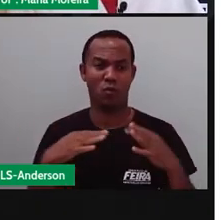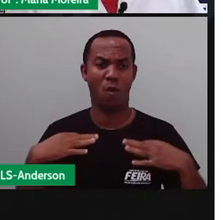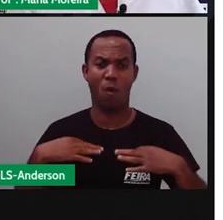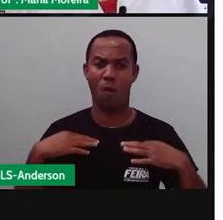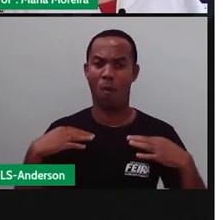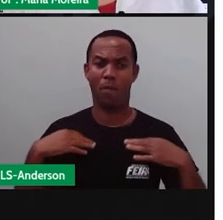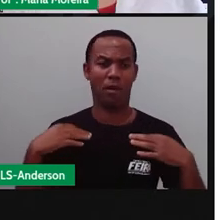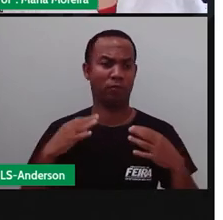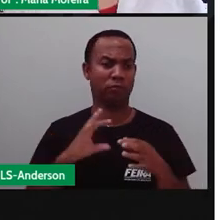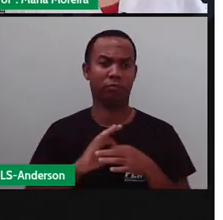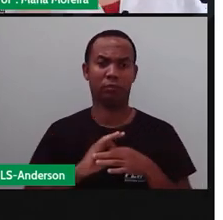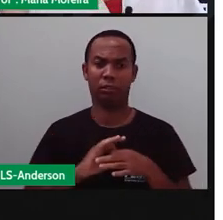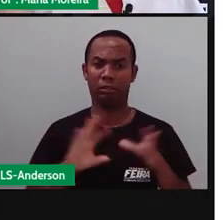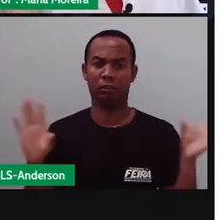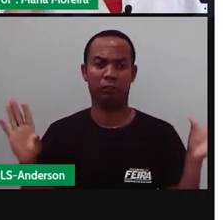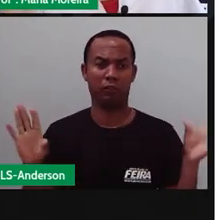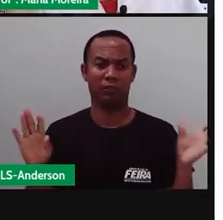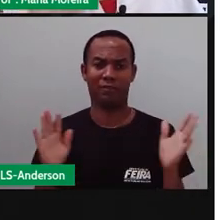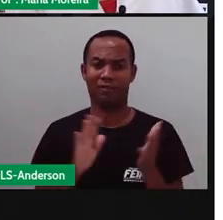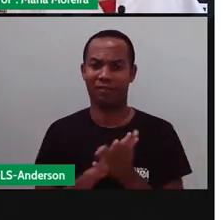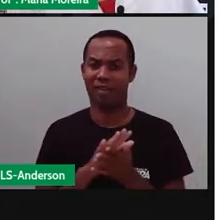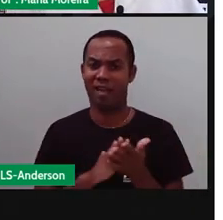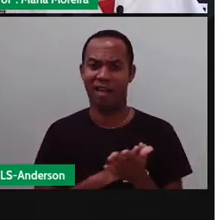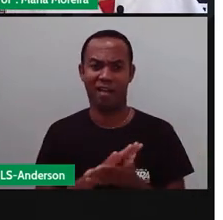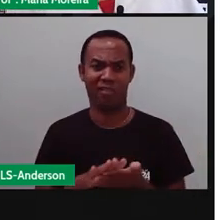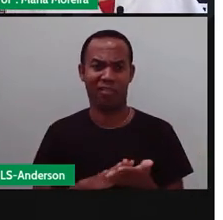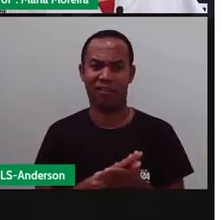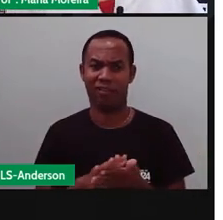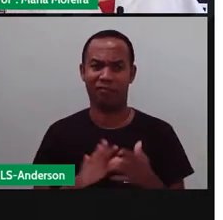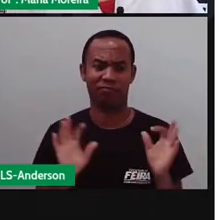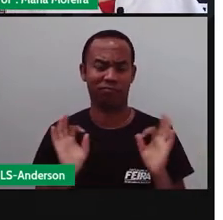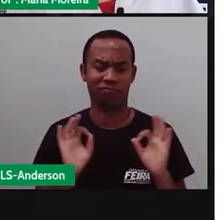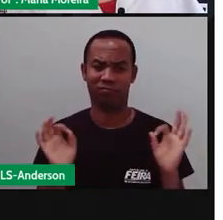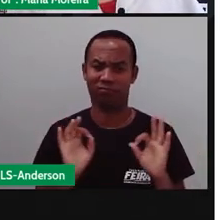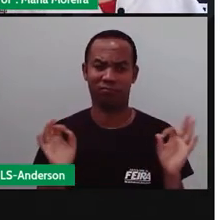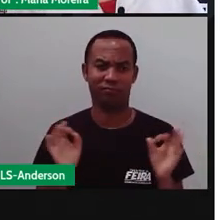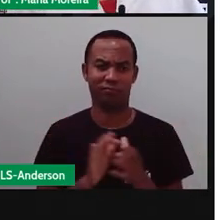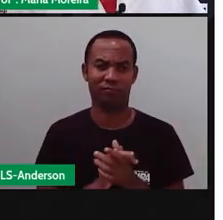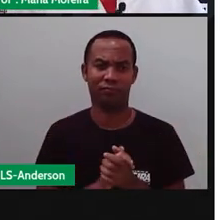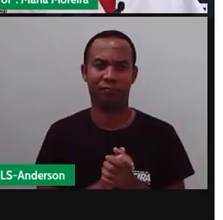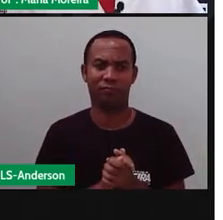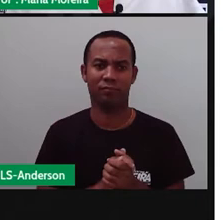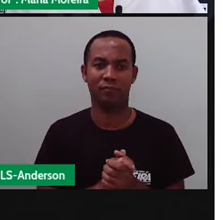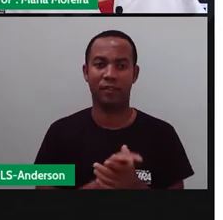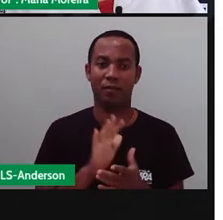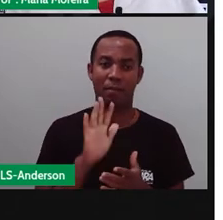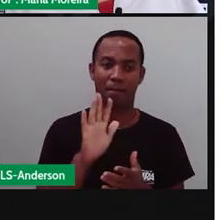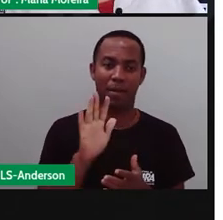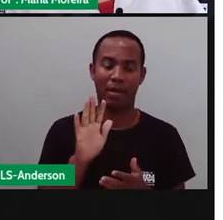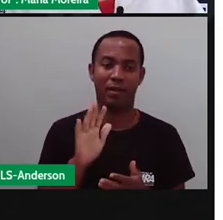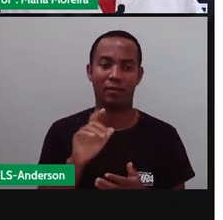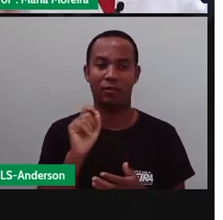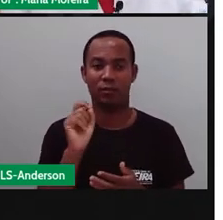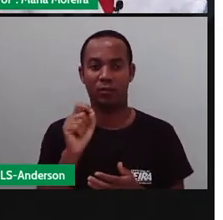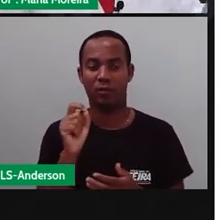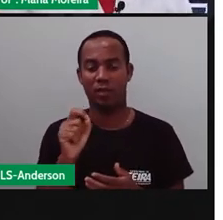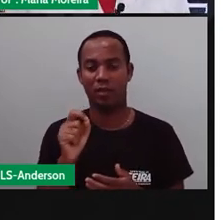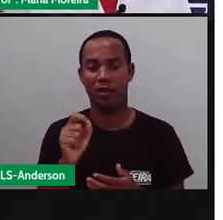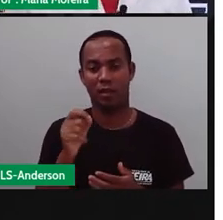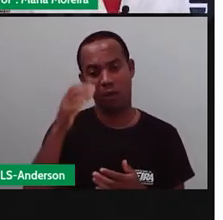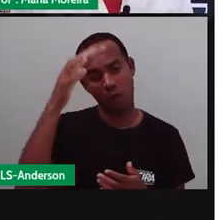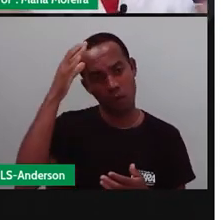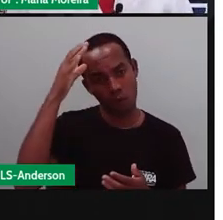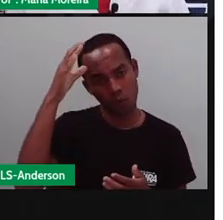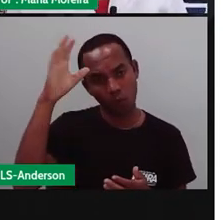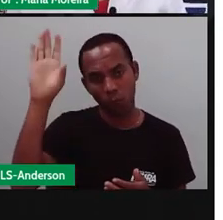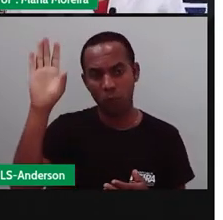maneira que bem quiser. E que não tem nada mais a ver com isso aqui que a Pró está fazendo. Mas isso é tradição. Colocar um laço